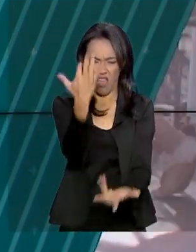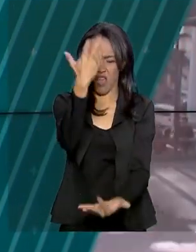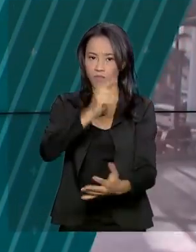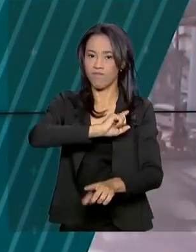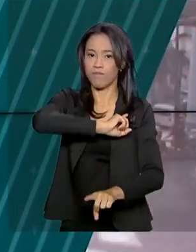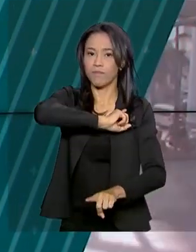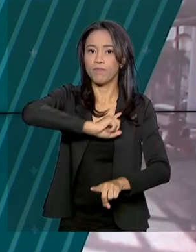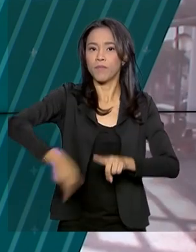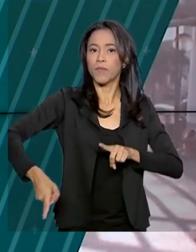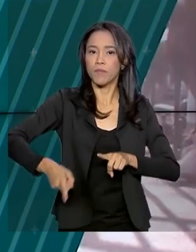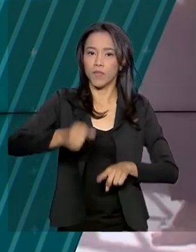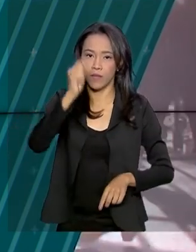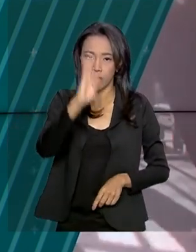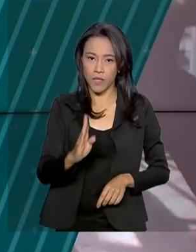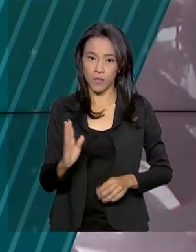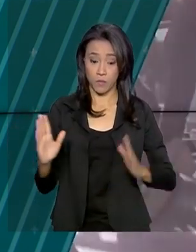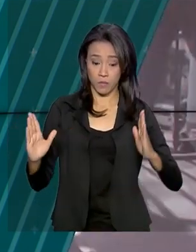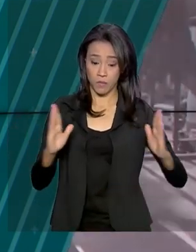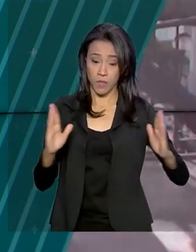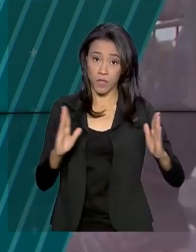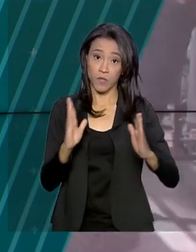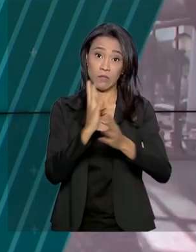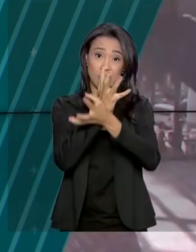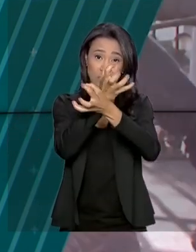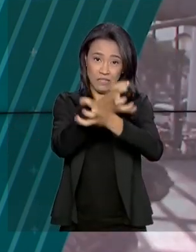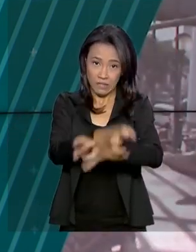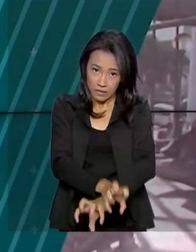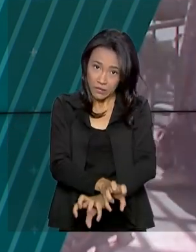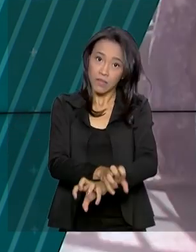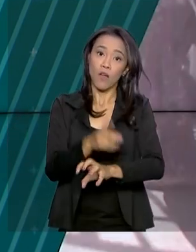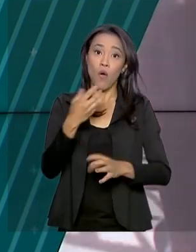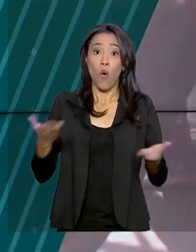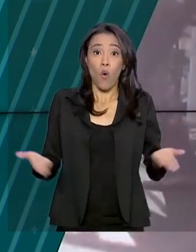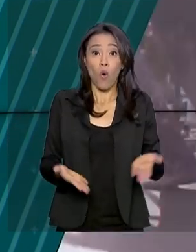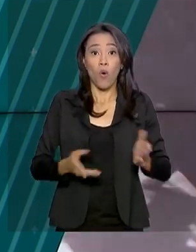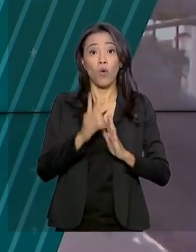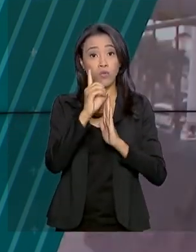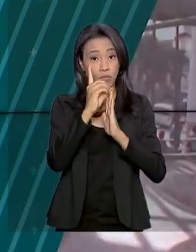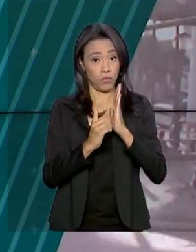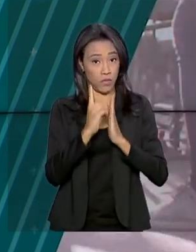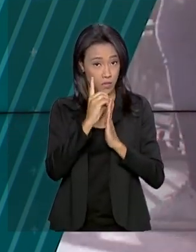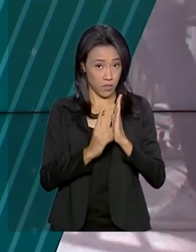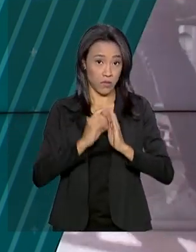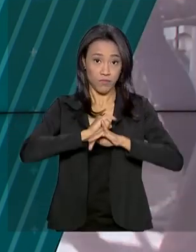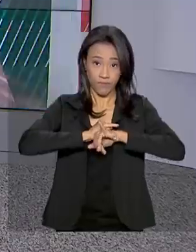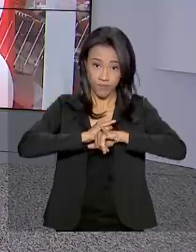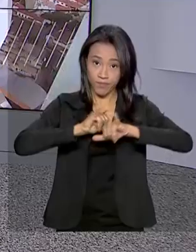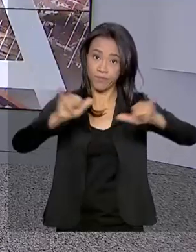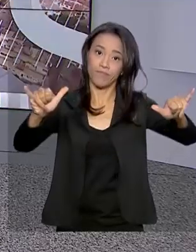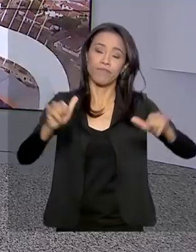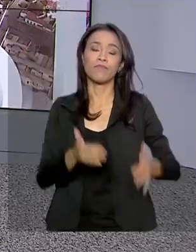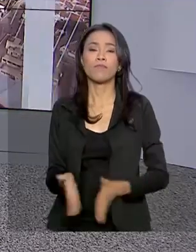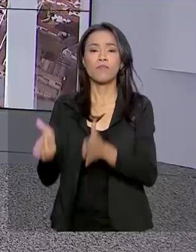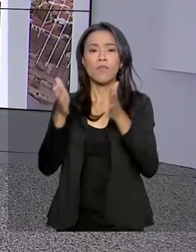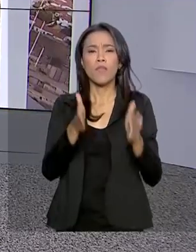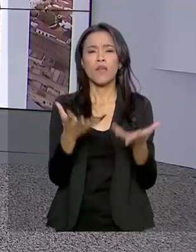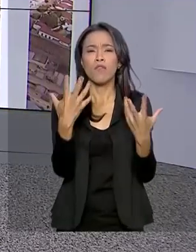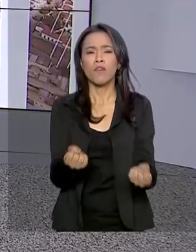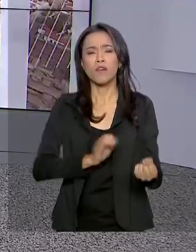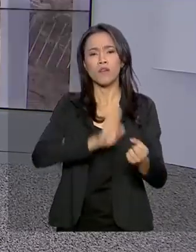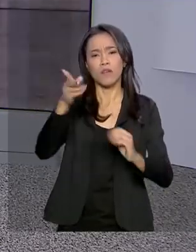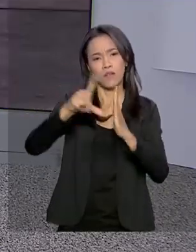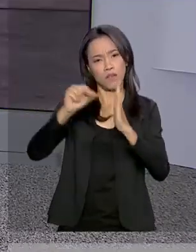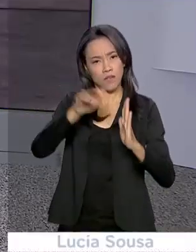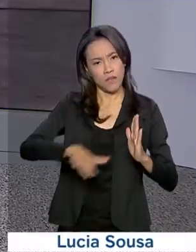proibidas no Brasil no período da seca. O decreto saiu hoje no Diário Oficial da União. Vamos ao Palácio do Planalto